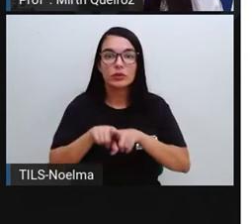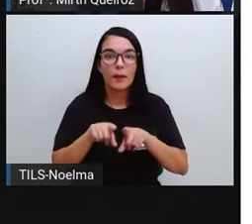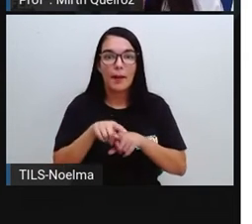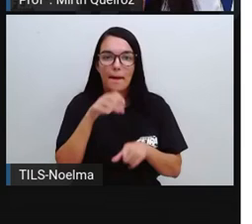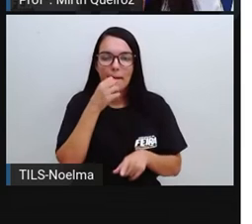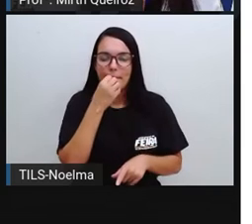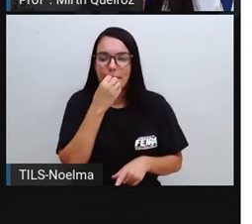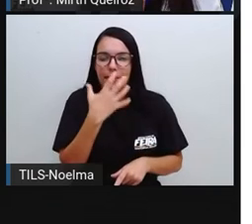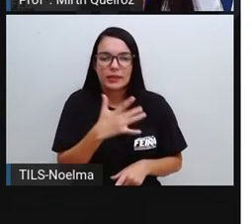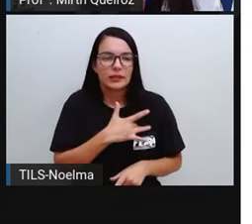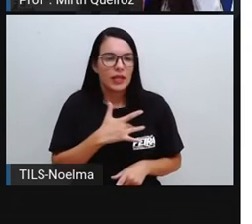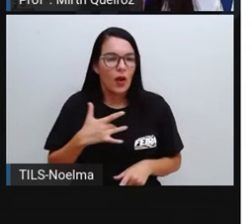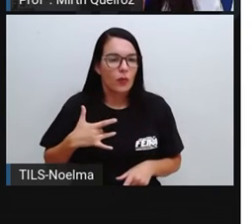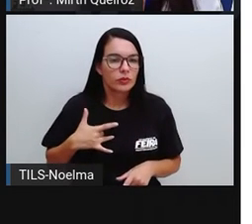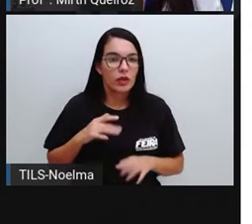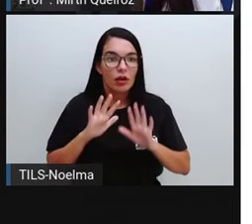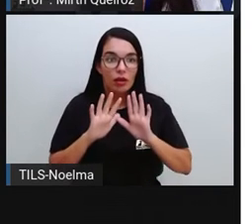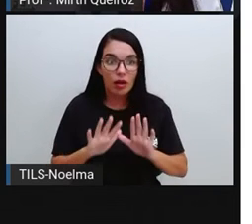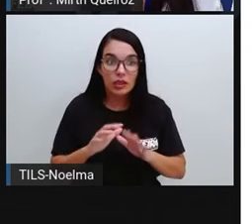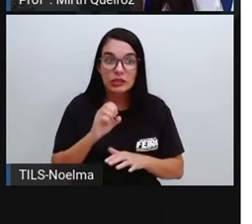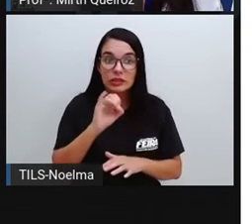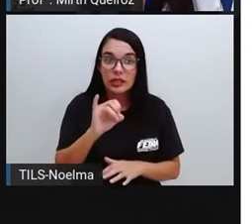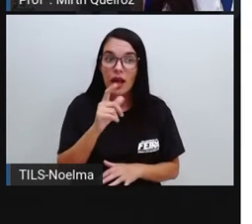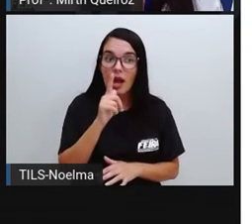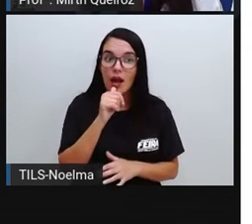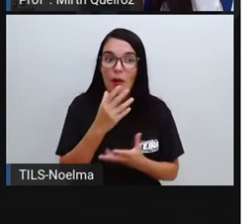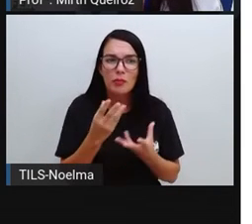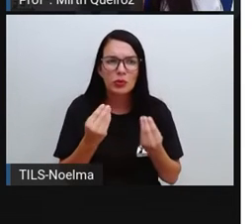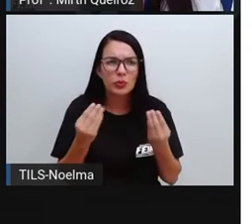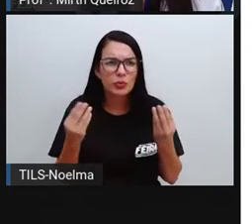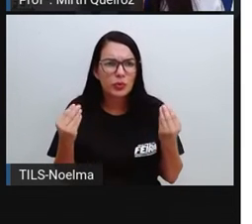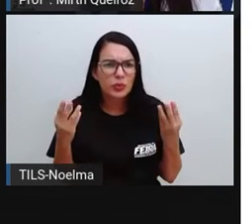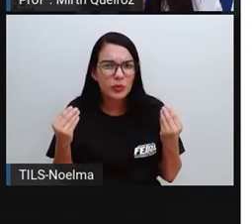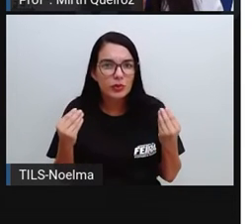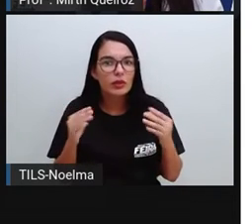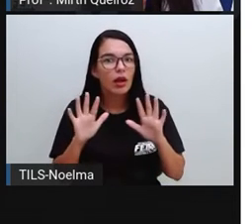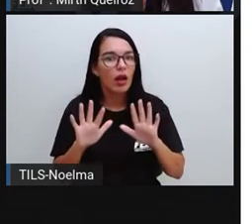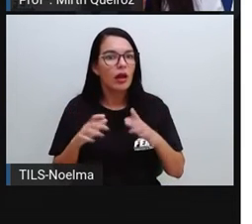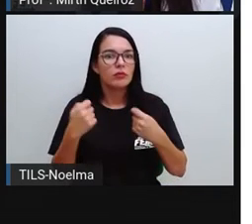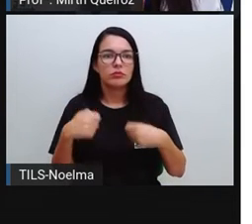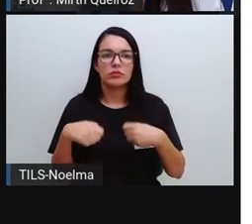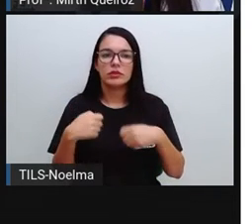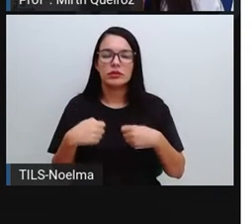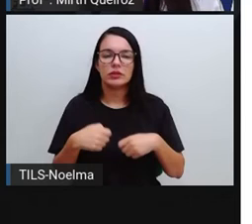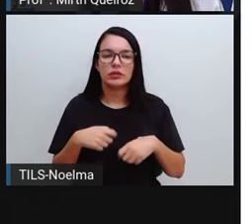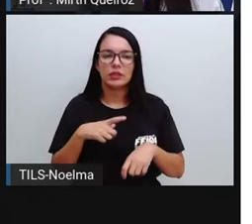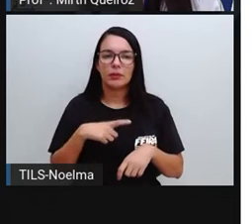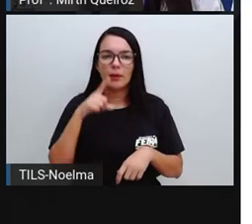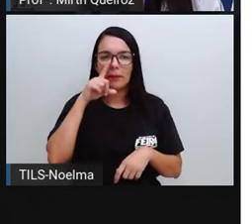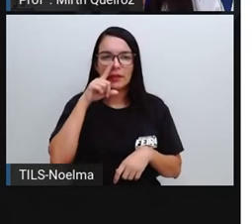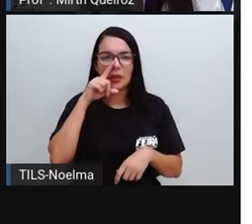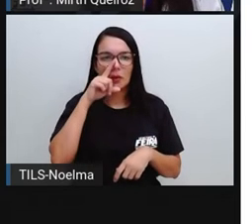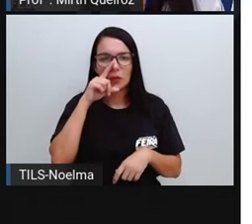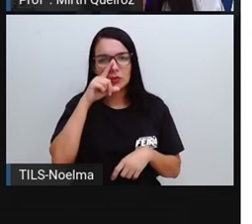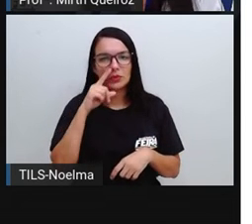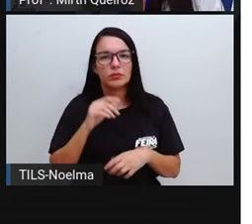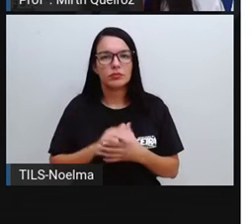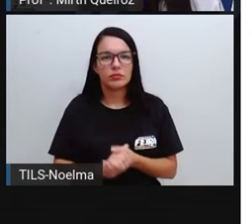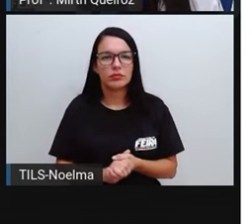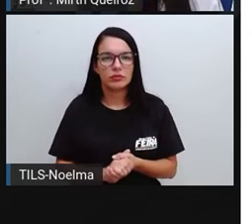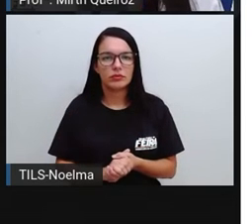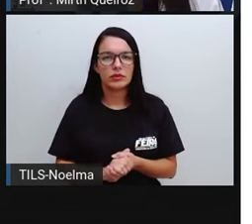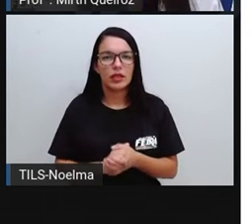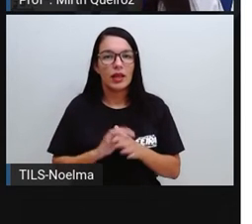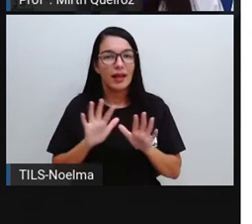A água em excesso Ela também pode ser Prejudicial à saúde A gente tem que saber A quantidade Que a gente precisa Consumir por dia